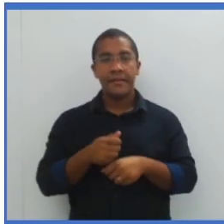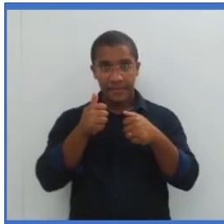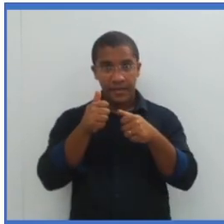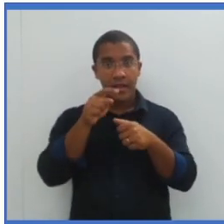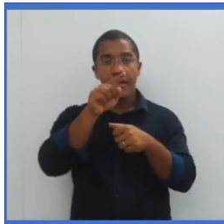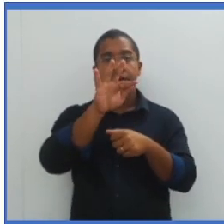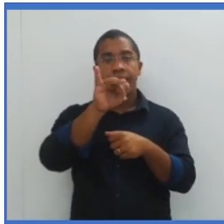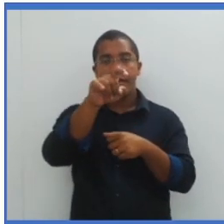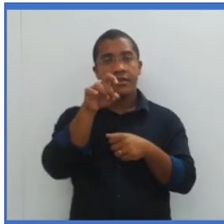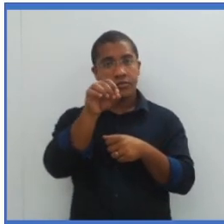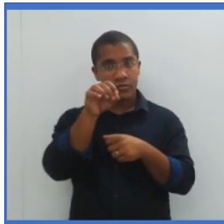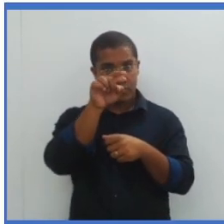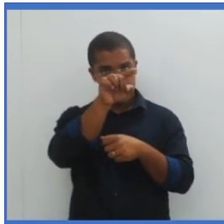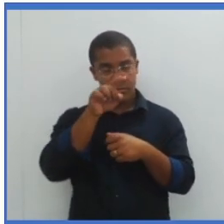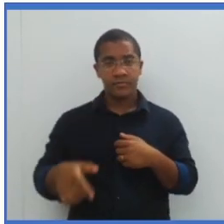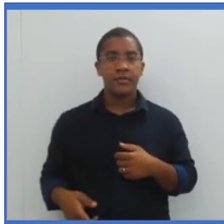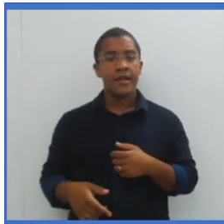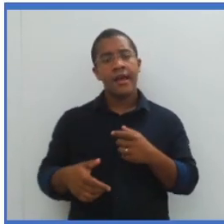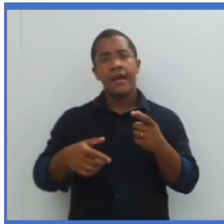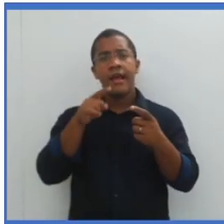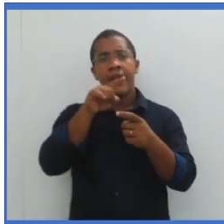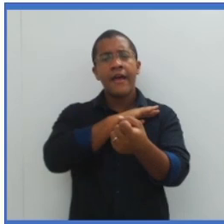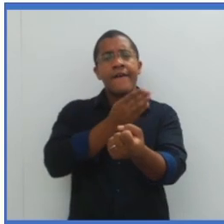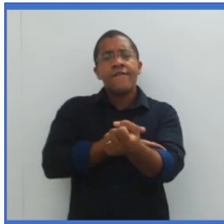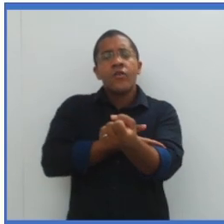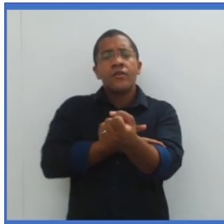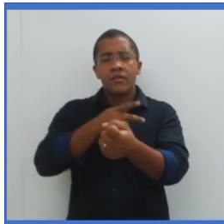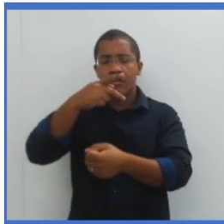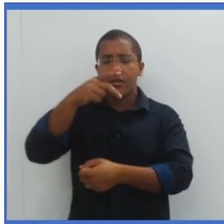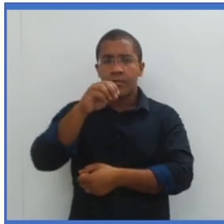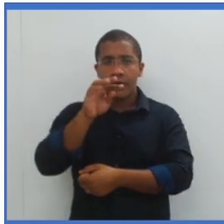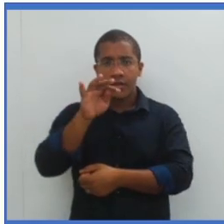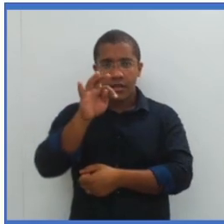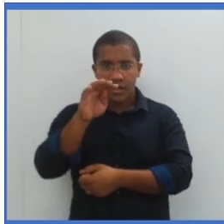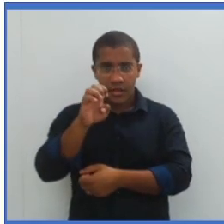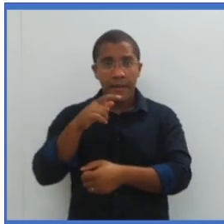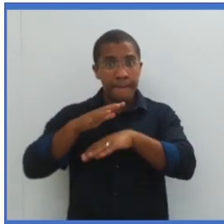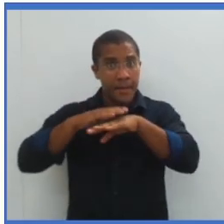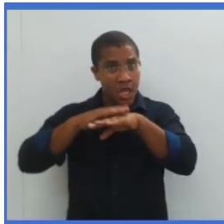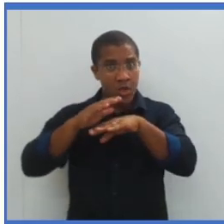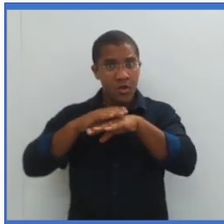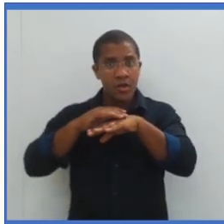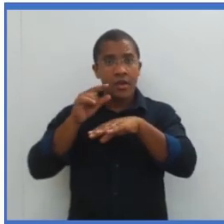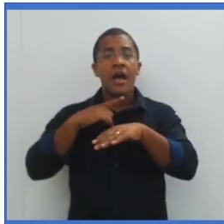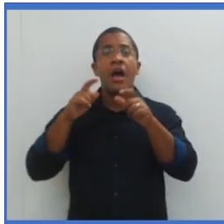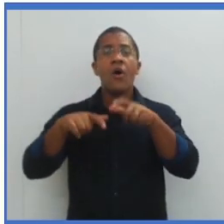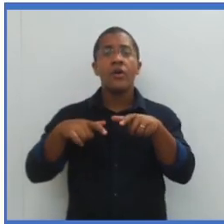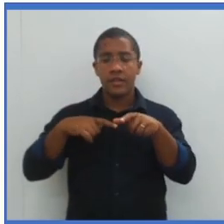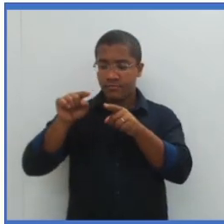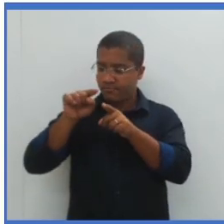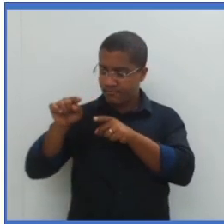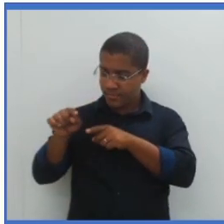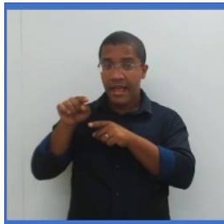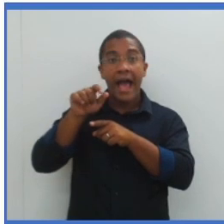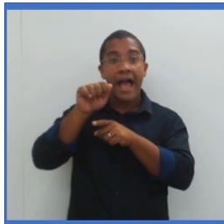quebra-nozes. A força potente que eu vou executar, está aí no cabo